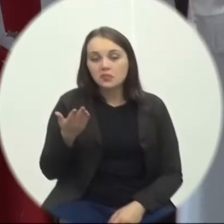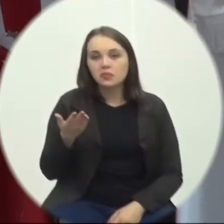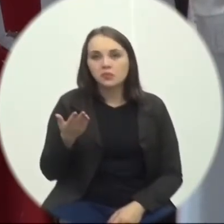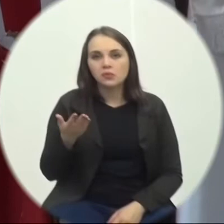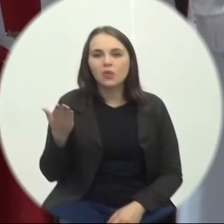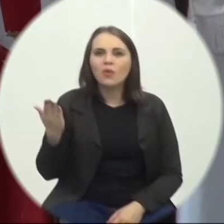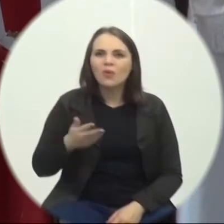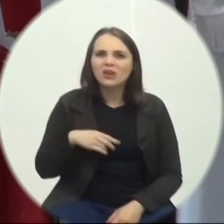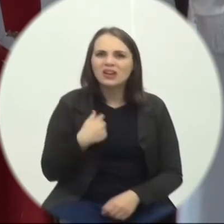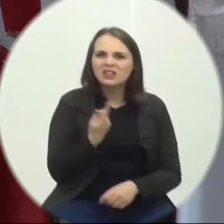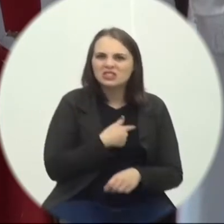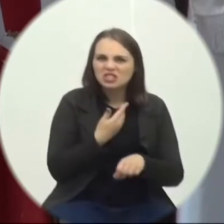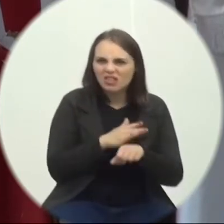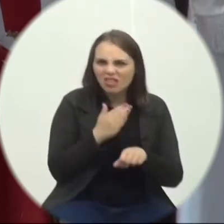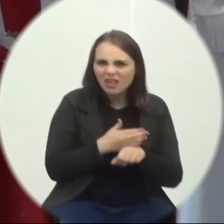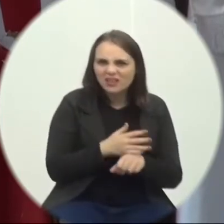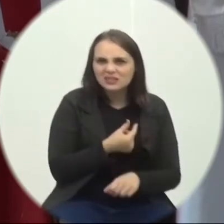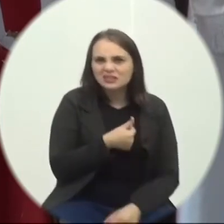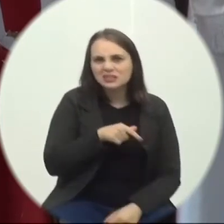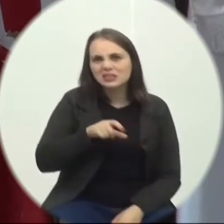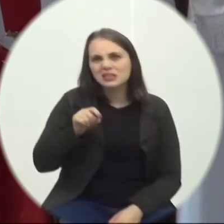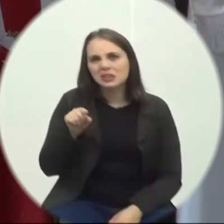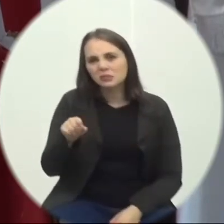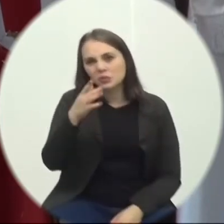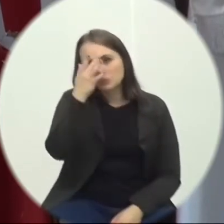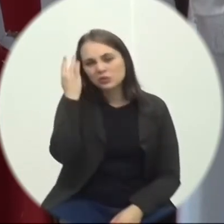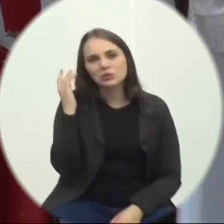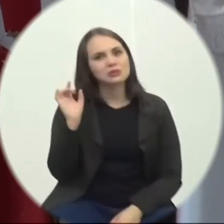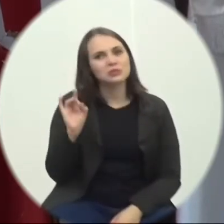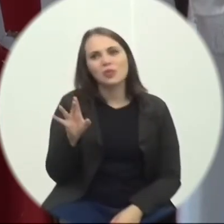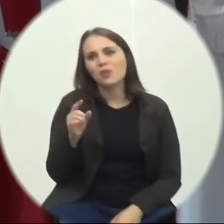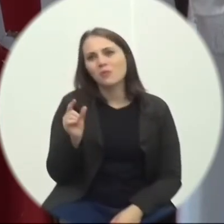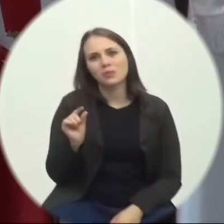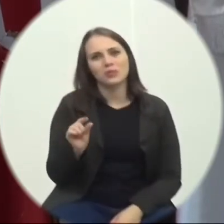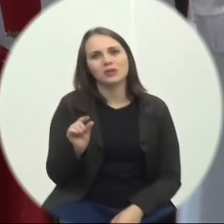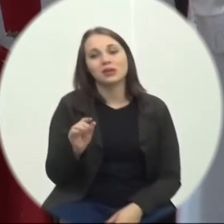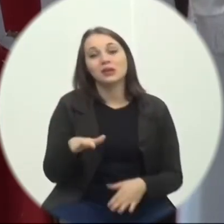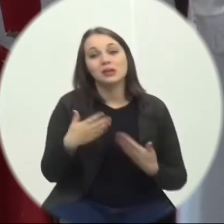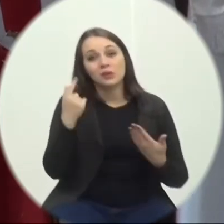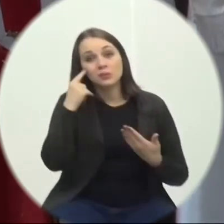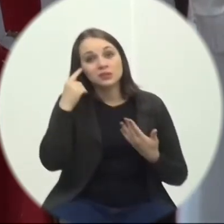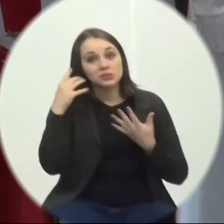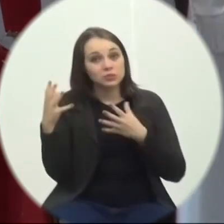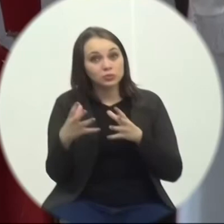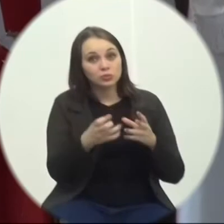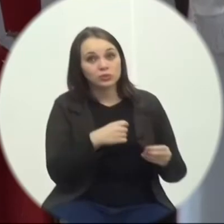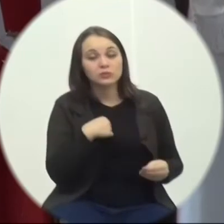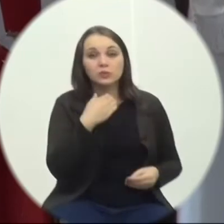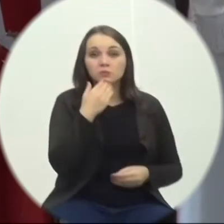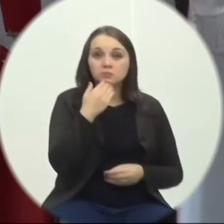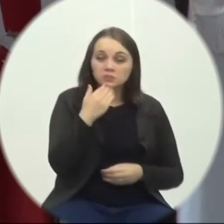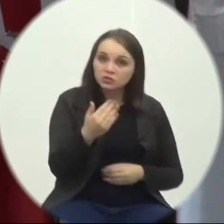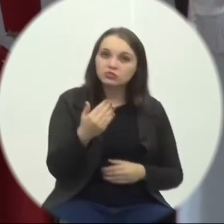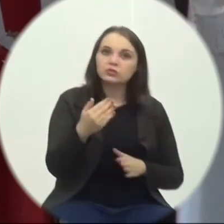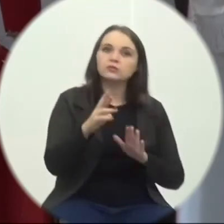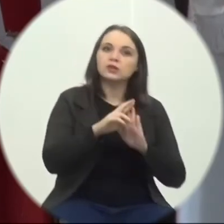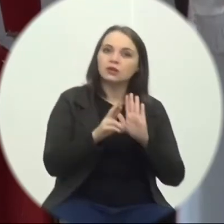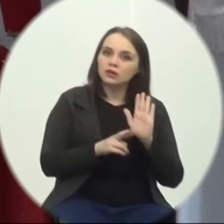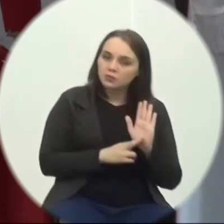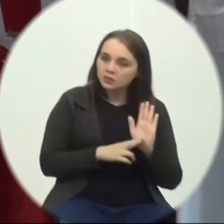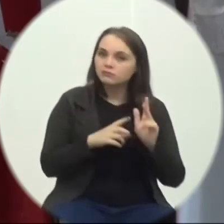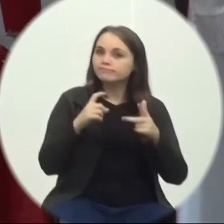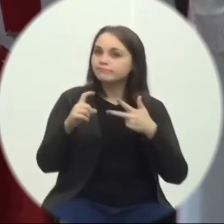Hoje a gente testa Somente 100 mil pessoas Levando em consideração Tudo isso Sugerir E requerir Ao